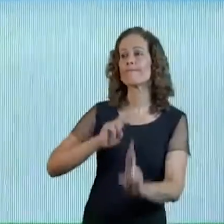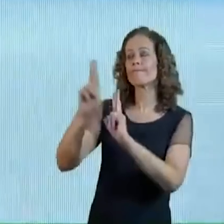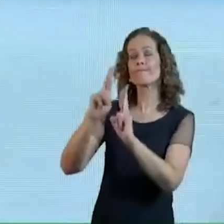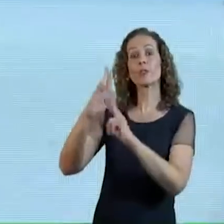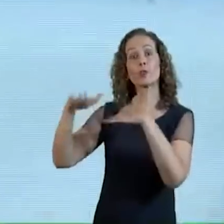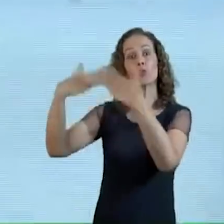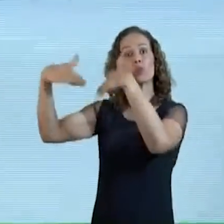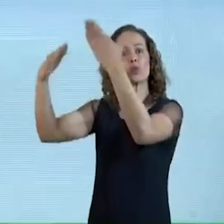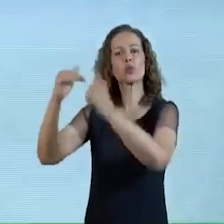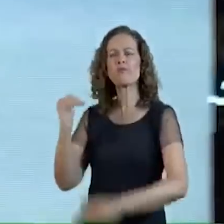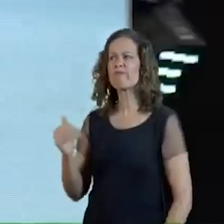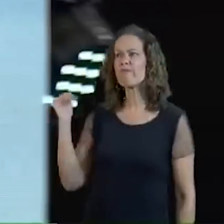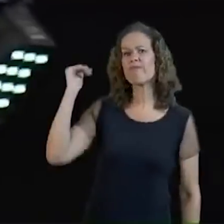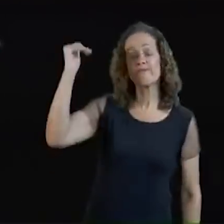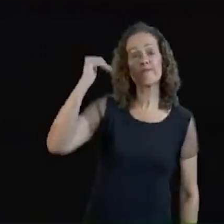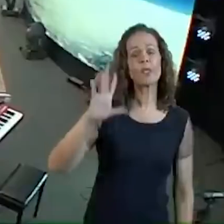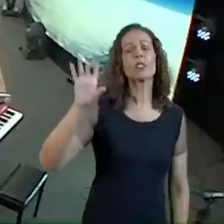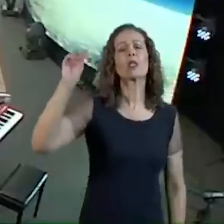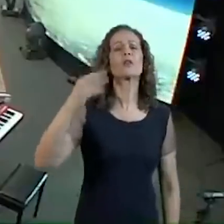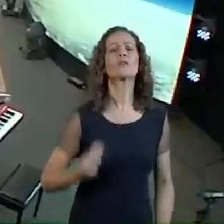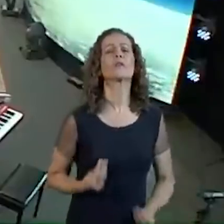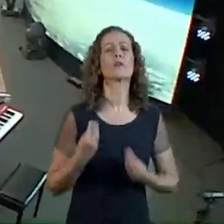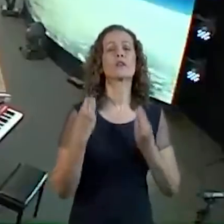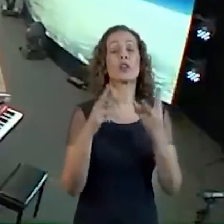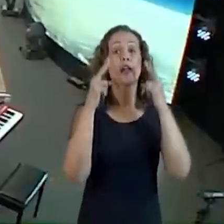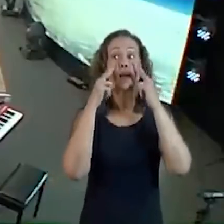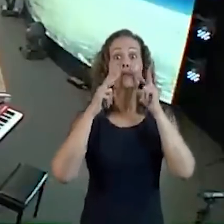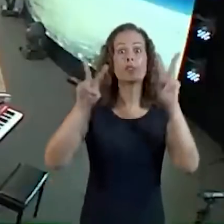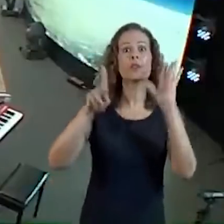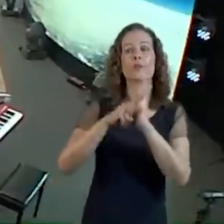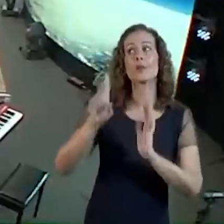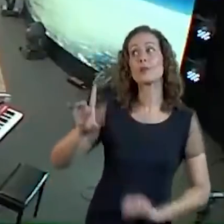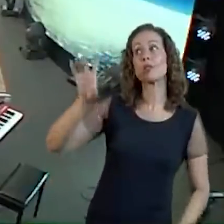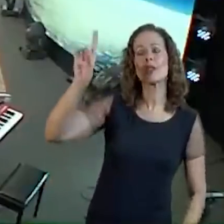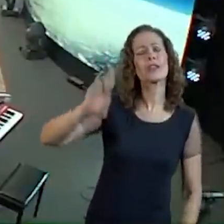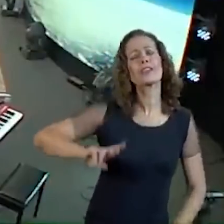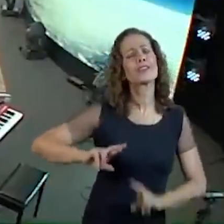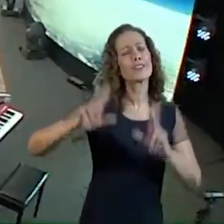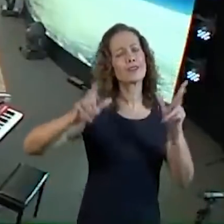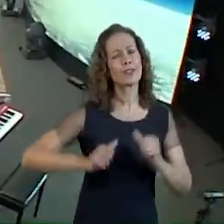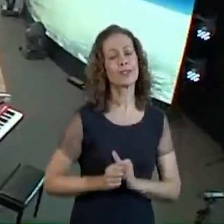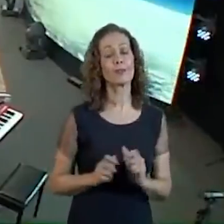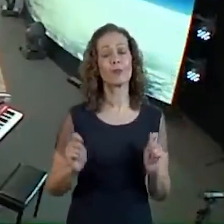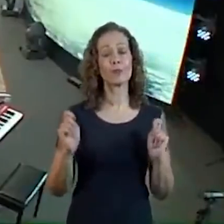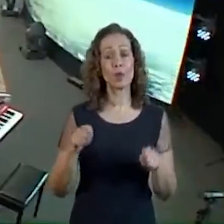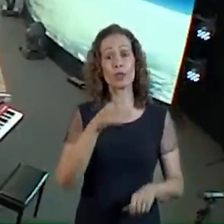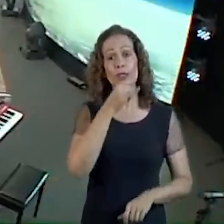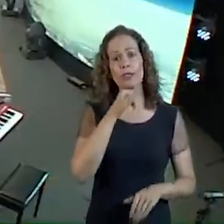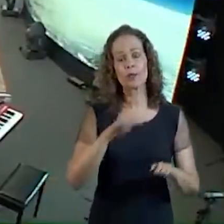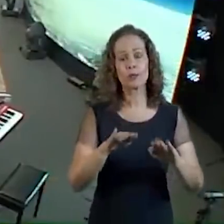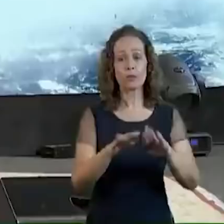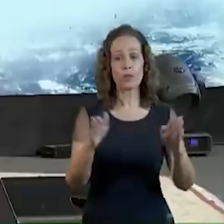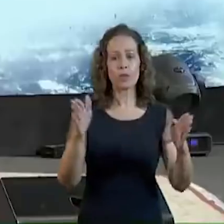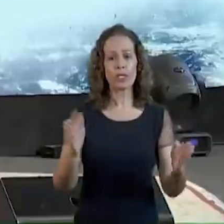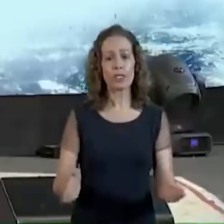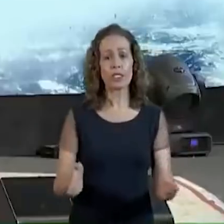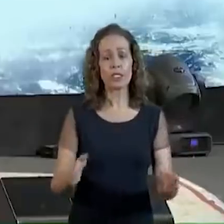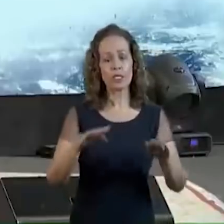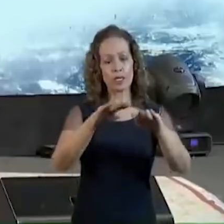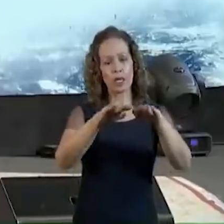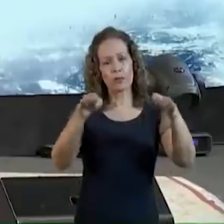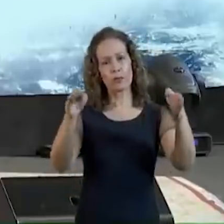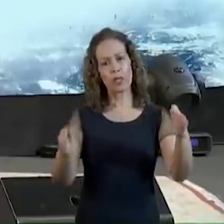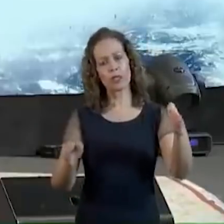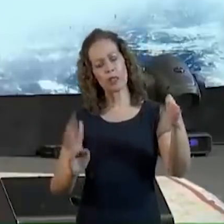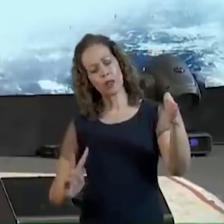Deus está querendo Te dar a perspectiva dele E a perspectiva dele É muito diferente Gente Eu posso ver essa mesinha aqui De baixo Eu posso agachar aqui